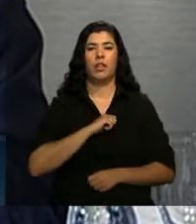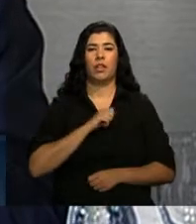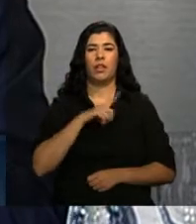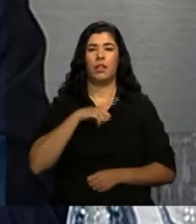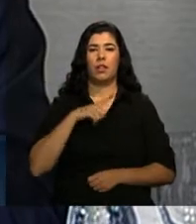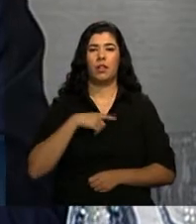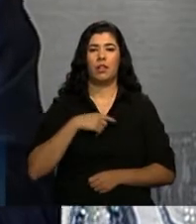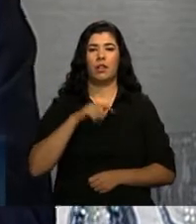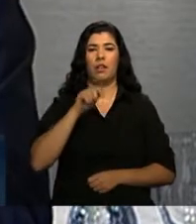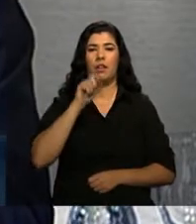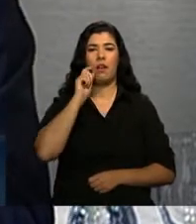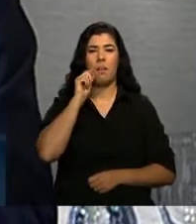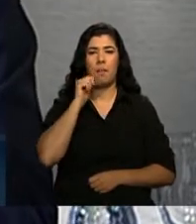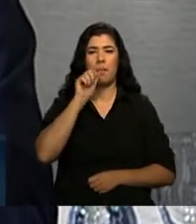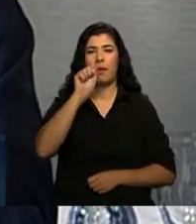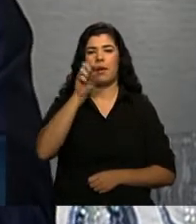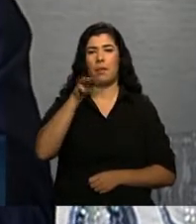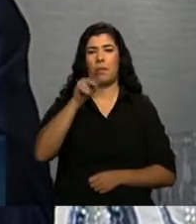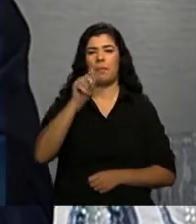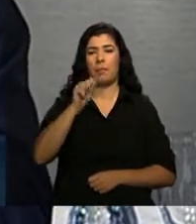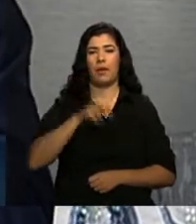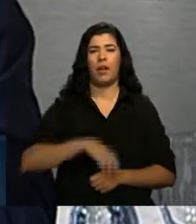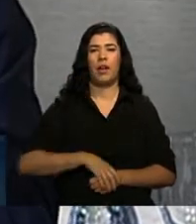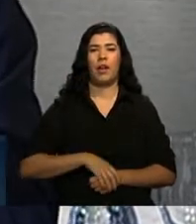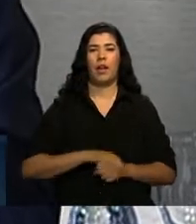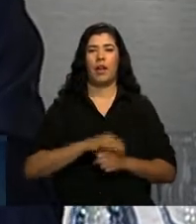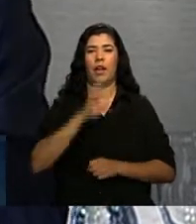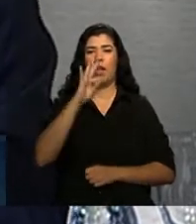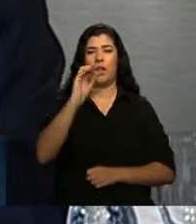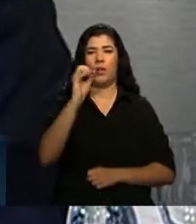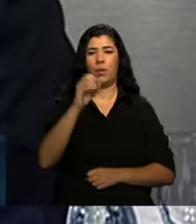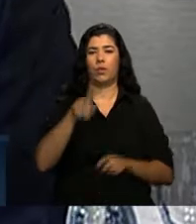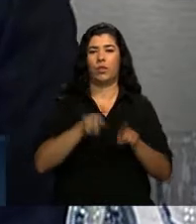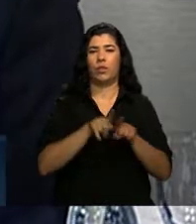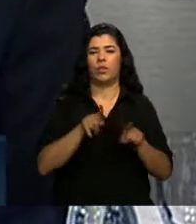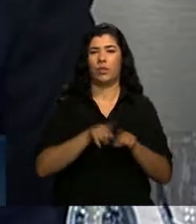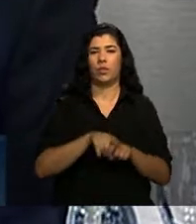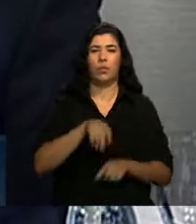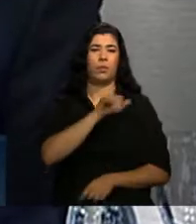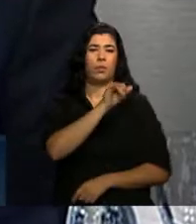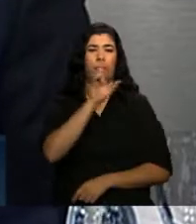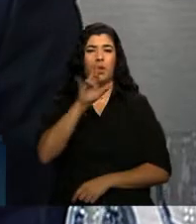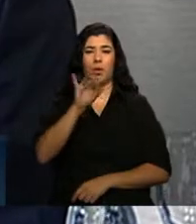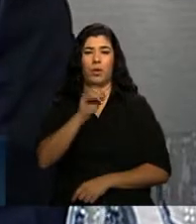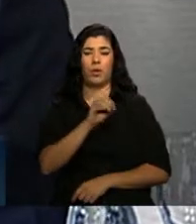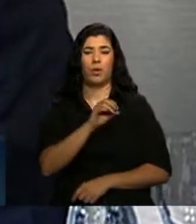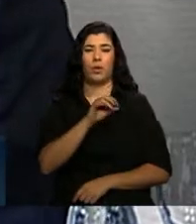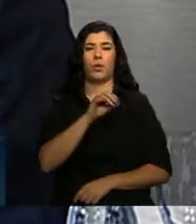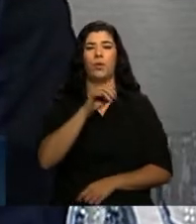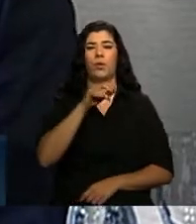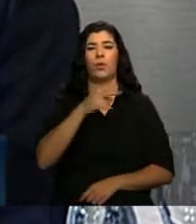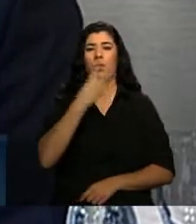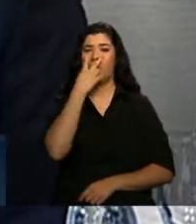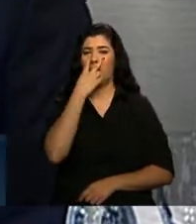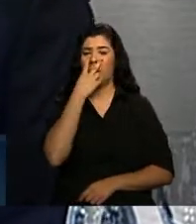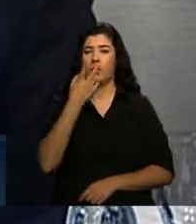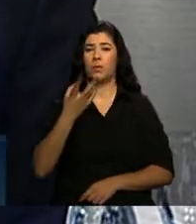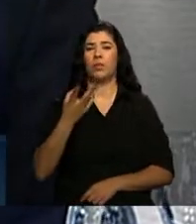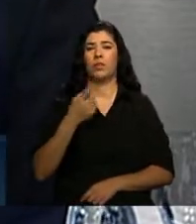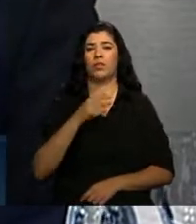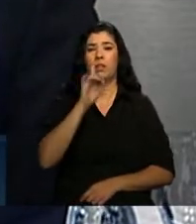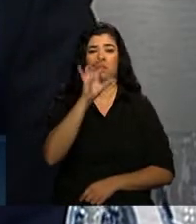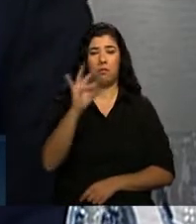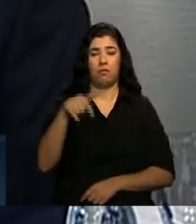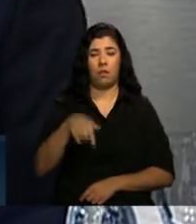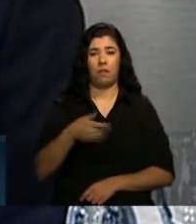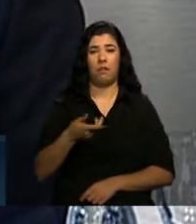Amapá, Tocantins, Roraima, Rio Grande do Sul, o estado, Rio de Janeiro, Espírito Santo, Distrito